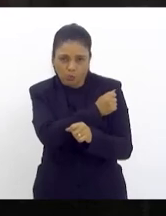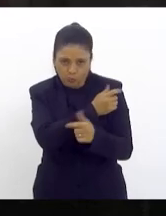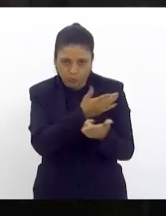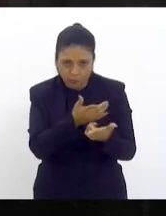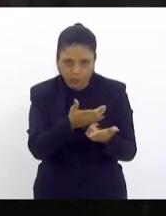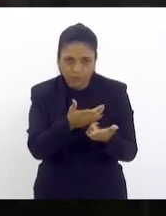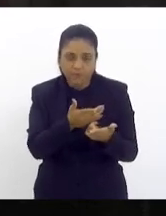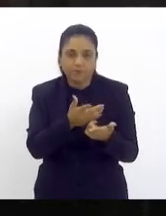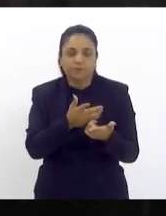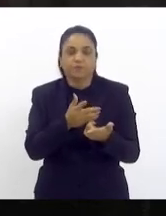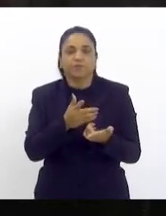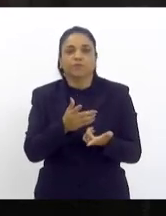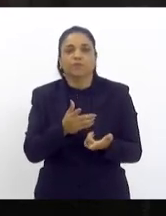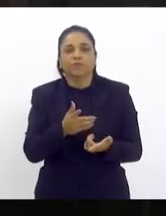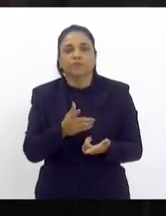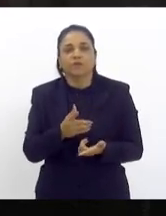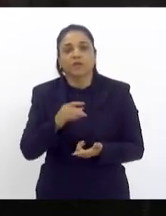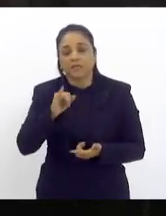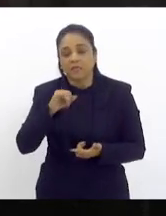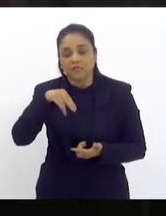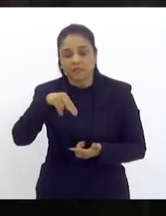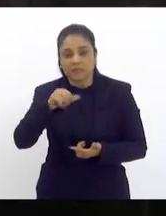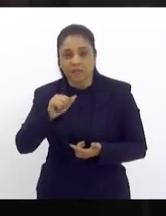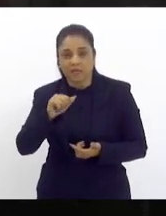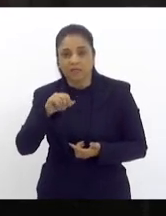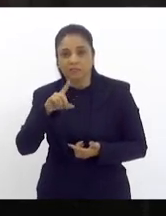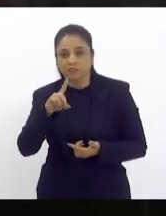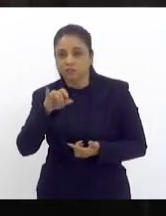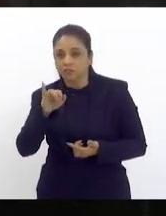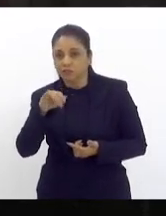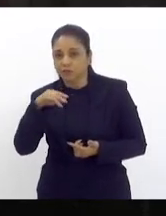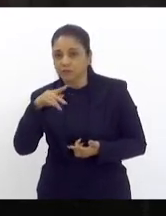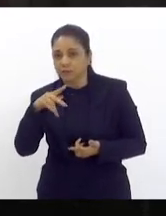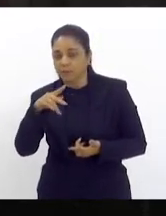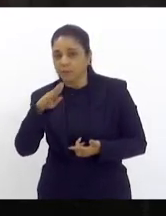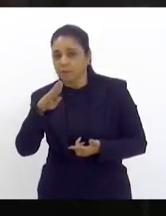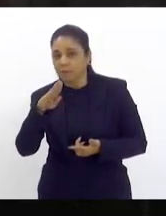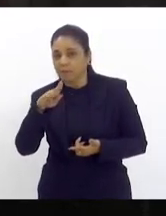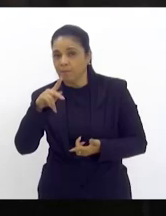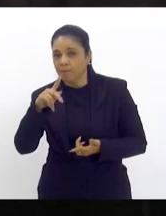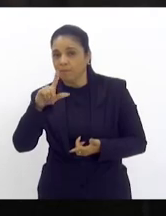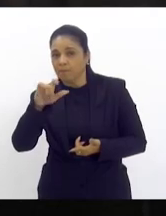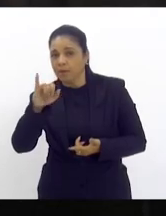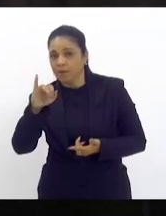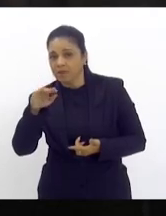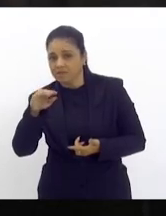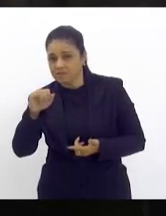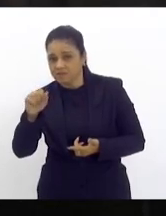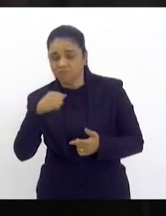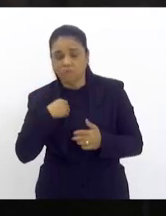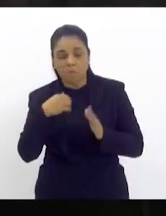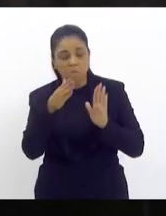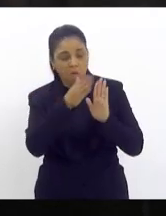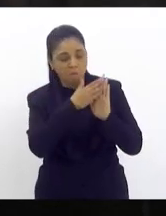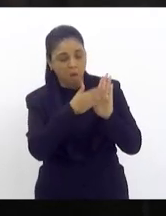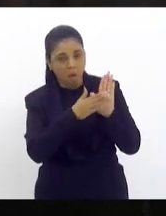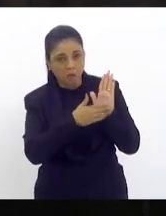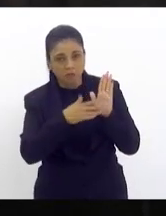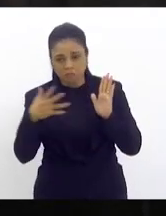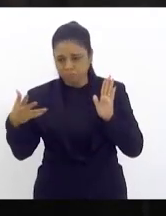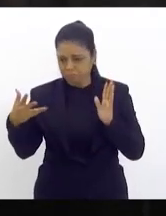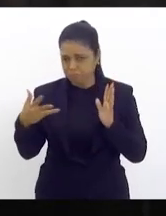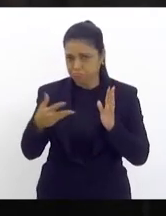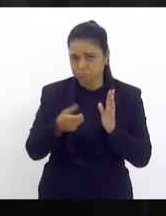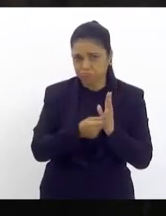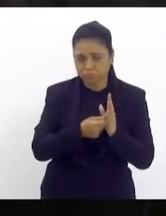que está em curso então se você coloca ali mais uma restrição você vem com proposta se apresenta se propostas mirabolantes como